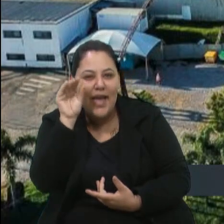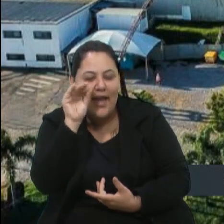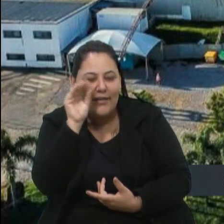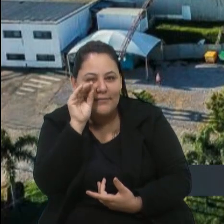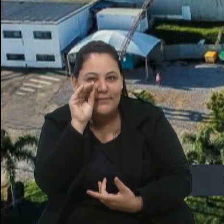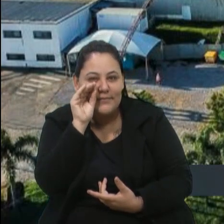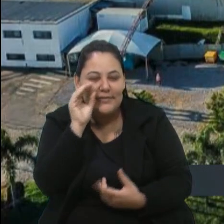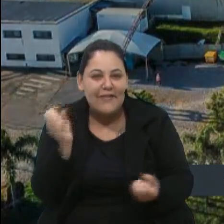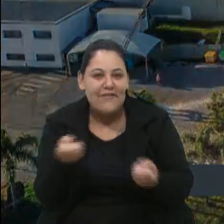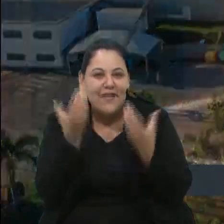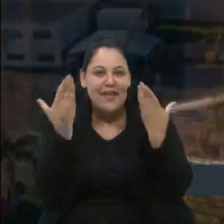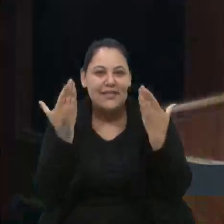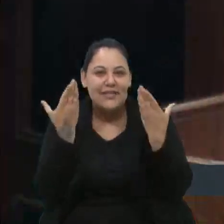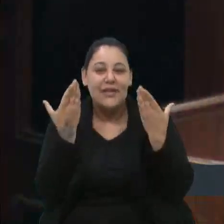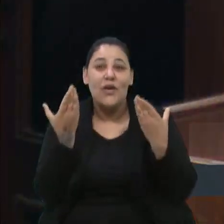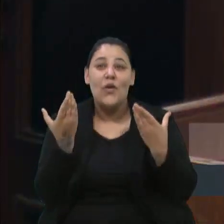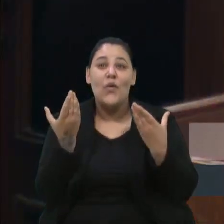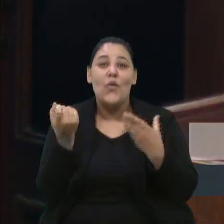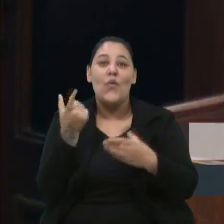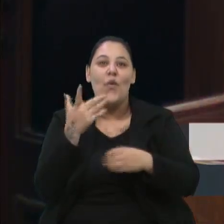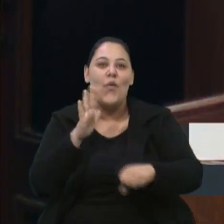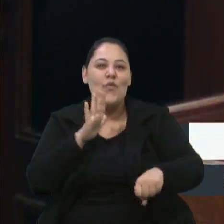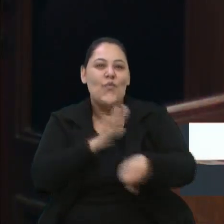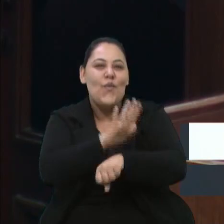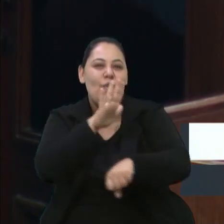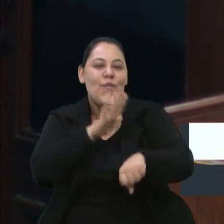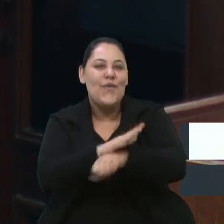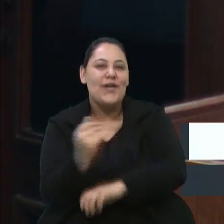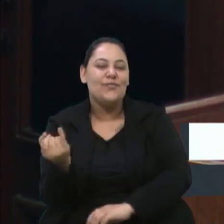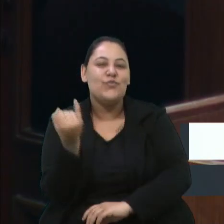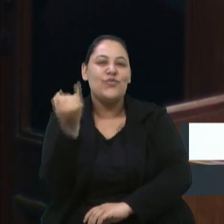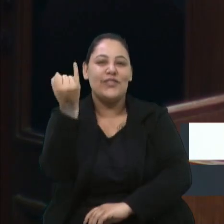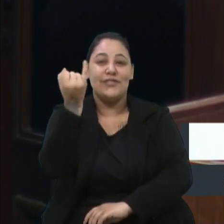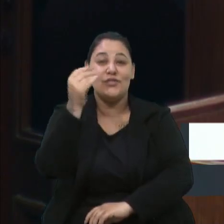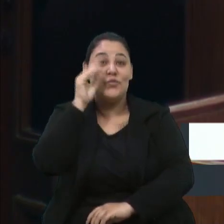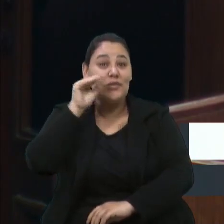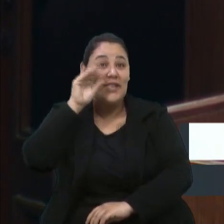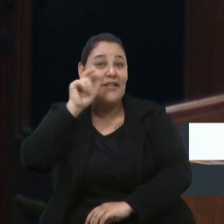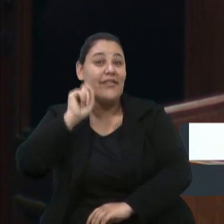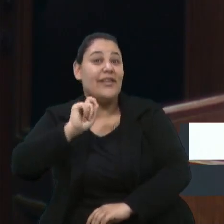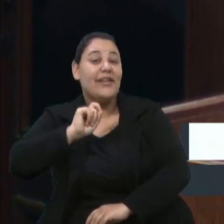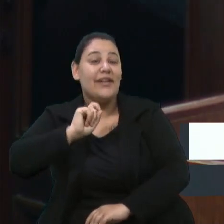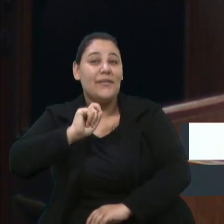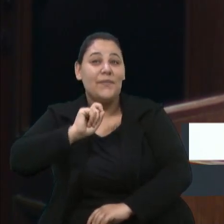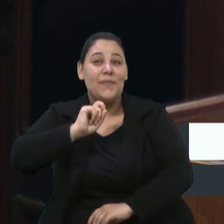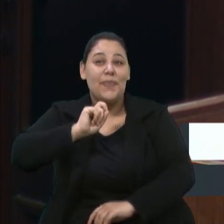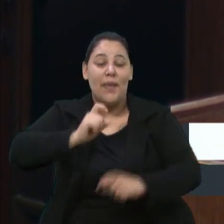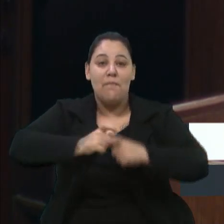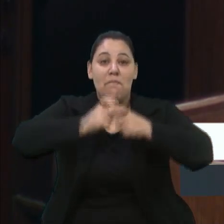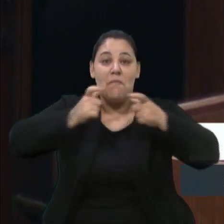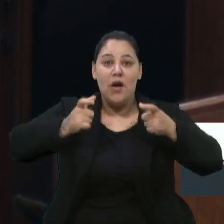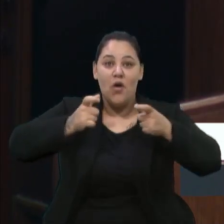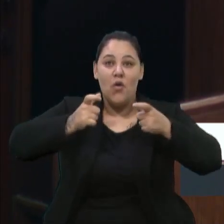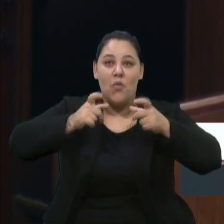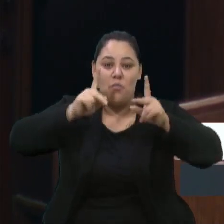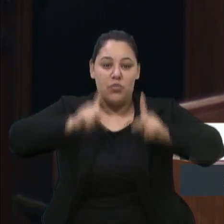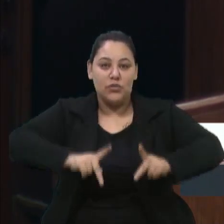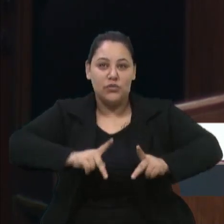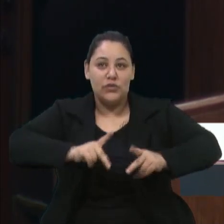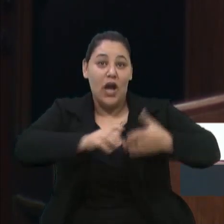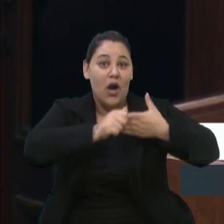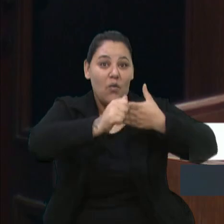festa? Quais são os grandes momentos da Festa Nacional da Uva? A gente observa que a maior parte do público que